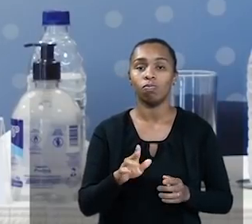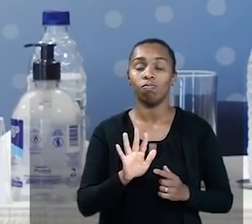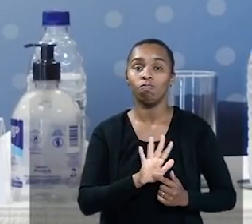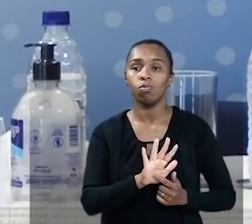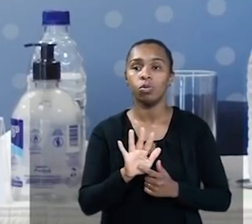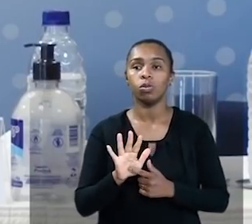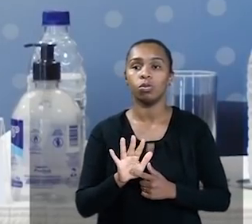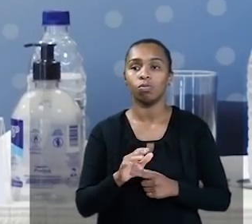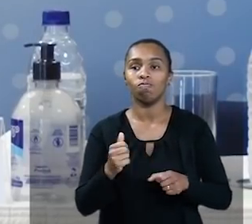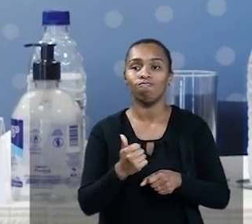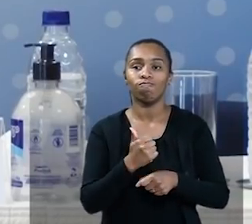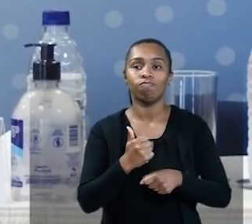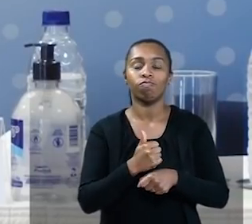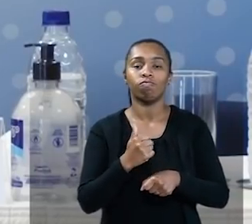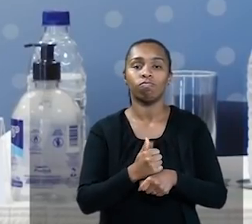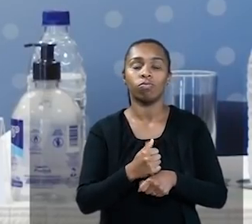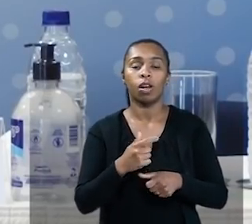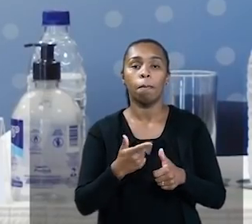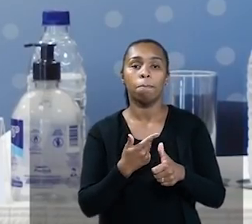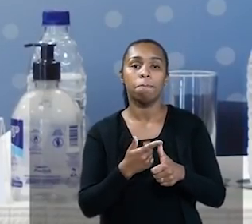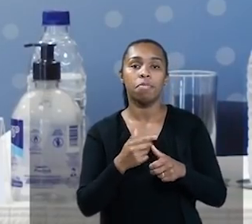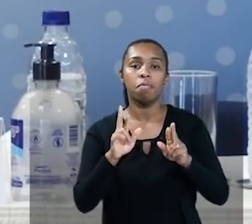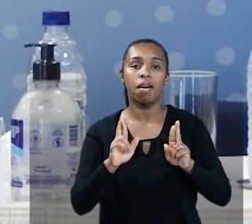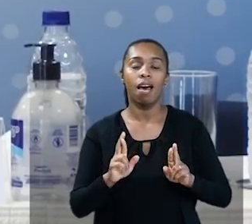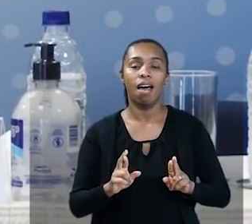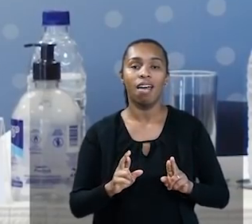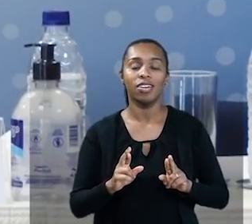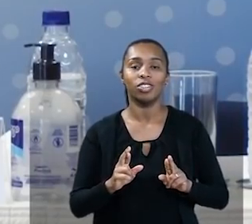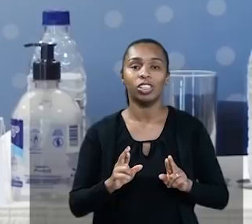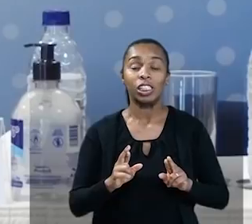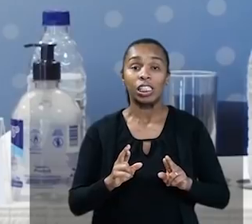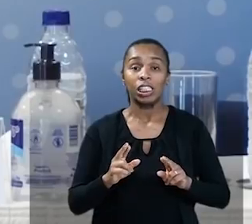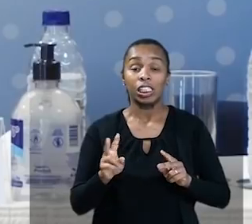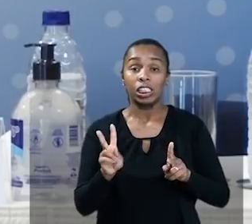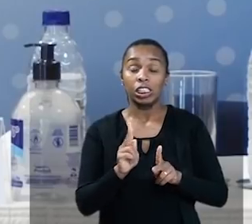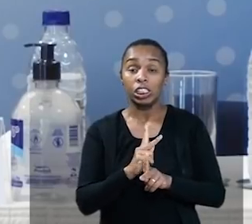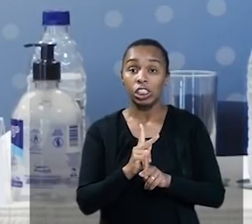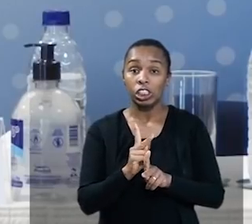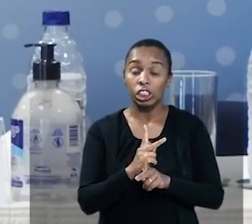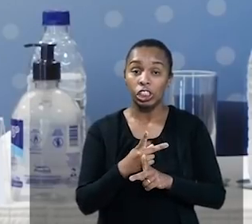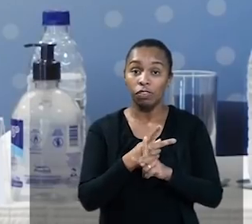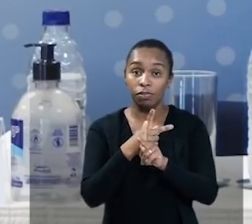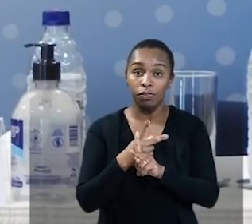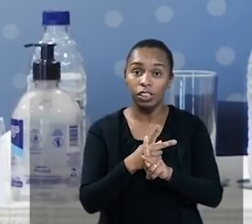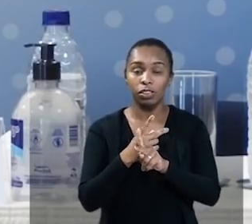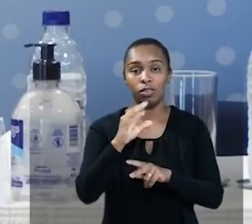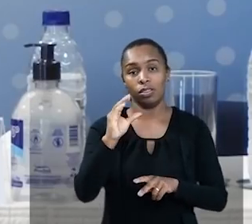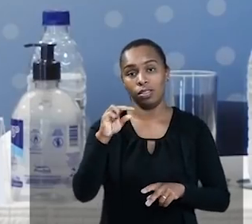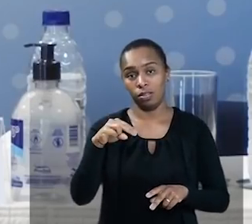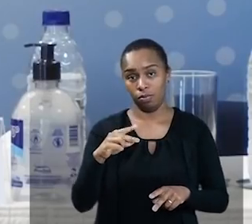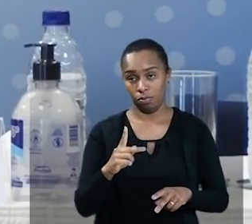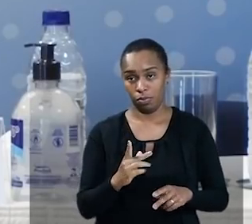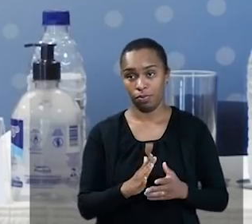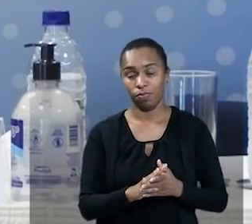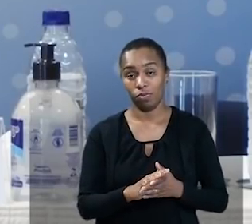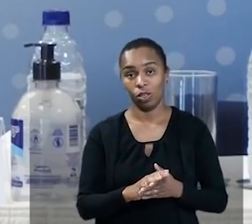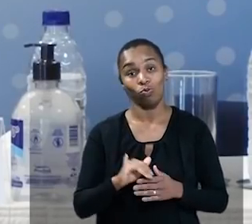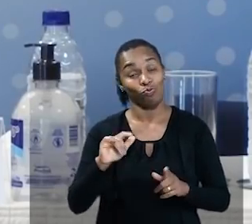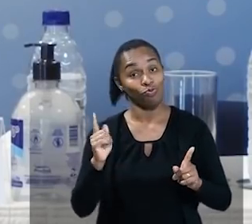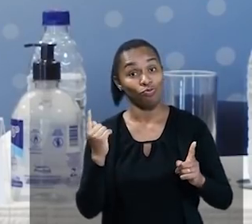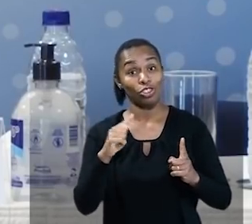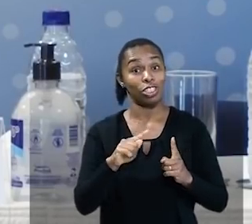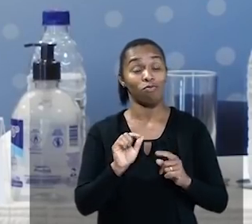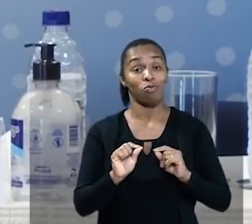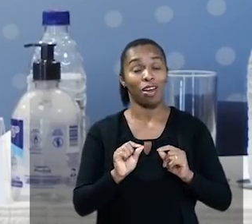enfrentou. Ele construiu a primeira rede de distribuição de vídeo para o sistema RNP. O desafio era distribuir